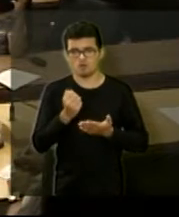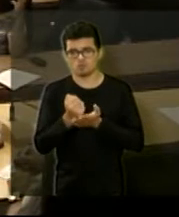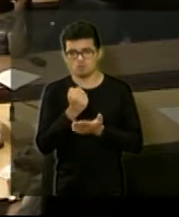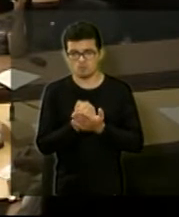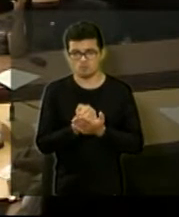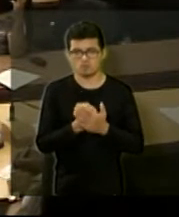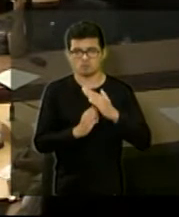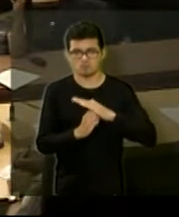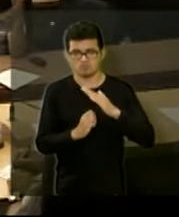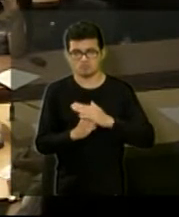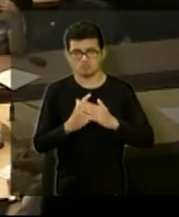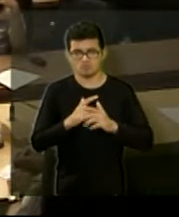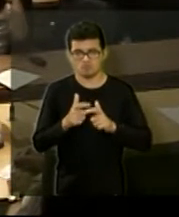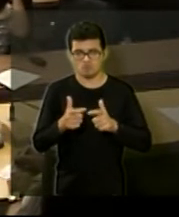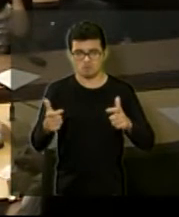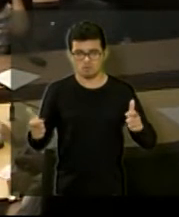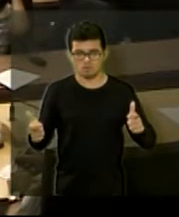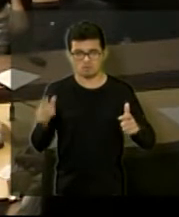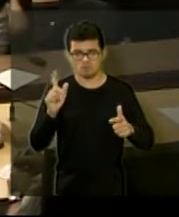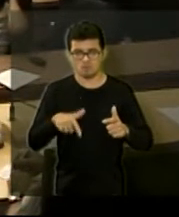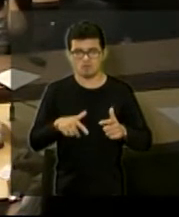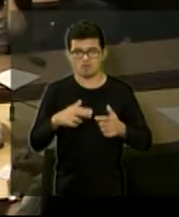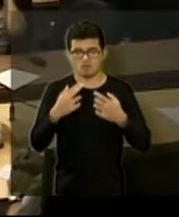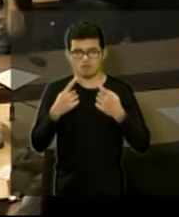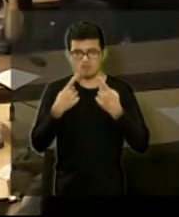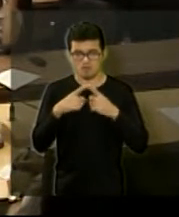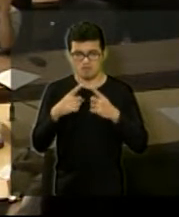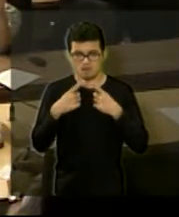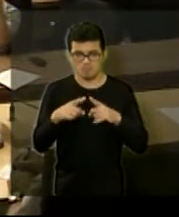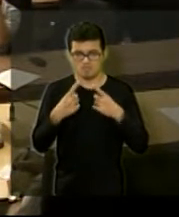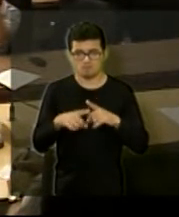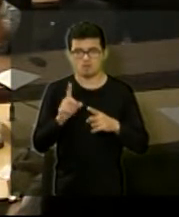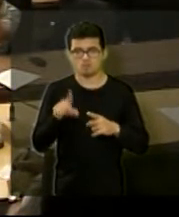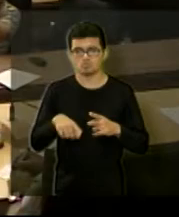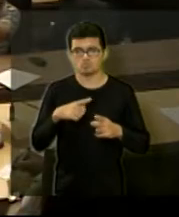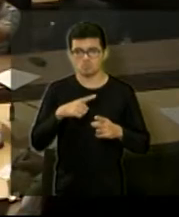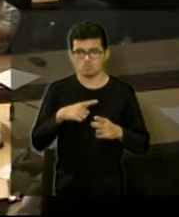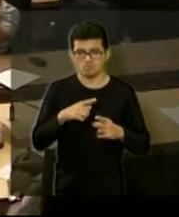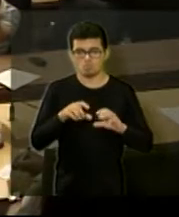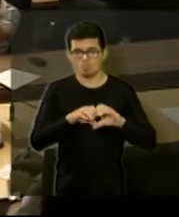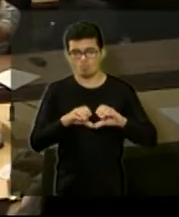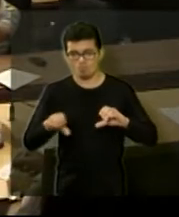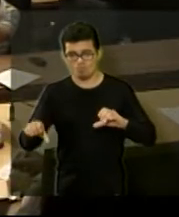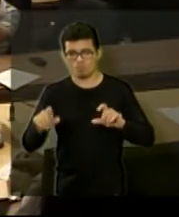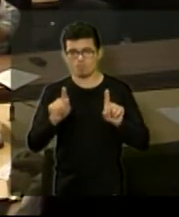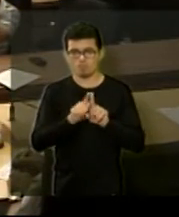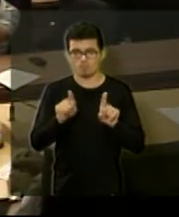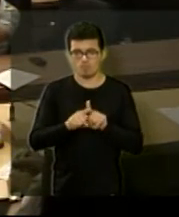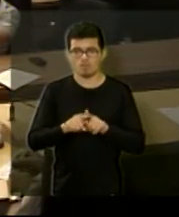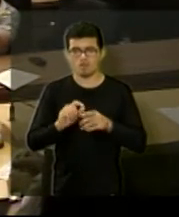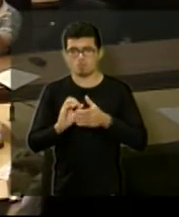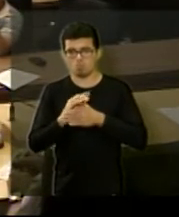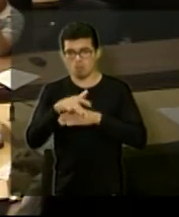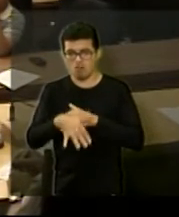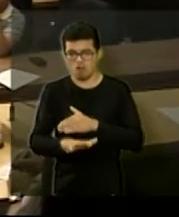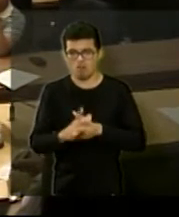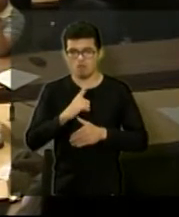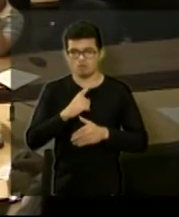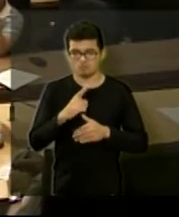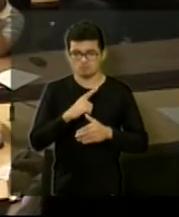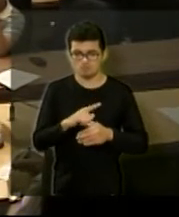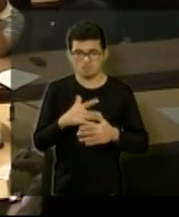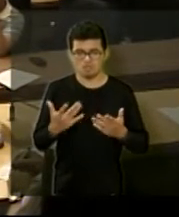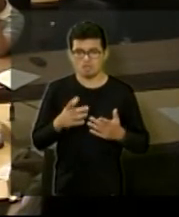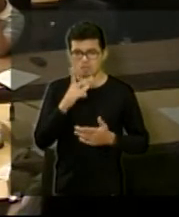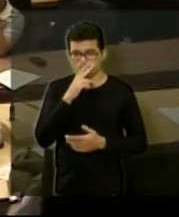aumentou demais a reclamação na cidade em relação a religação a vazamento e o DAE não está